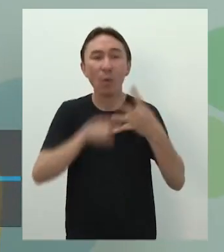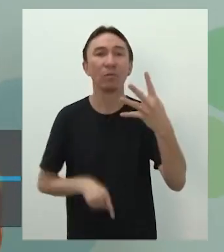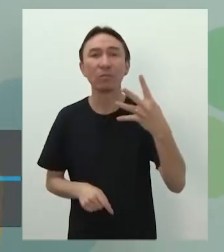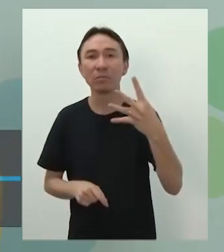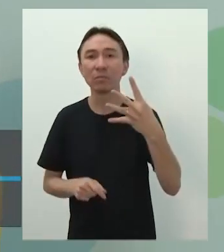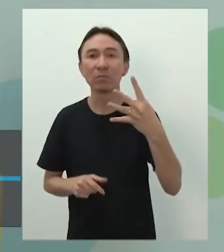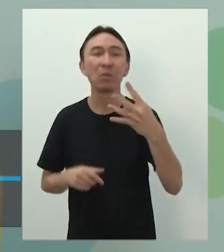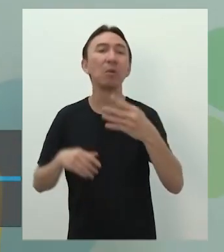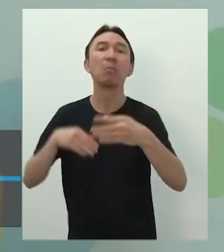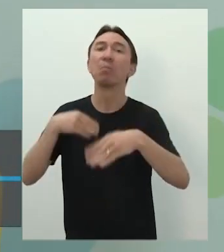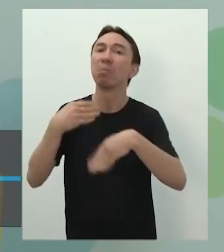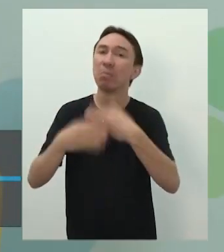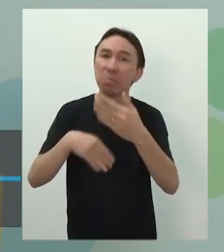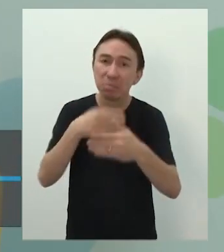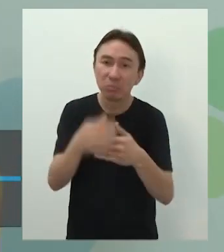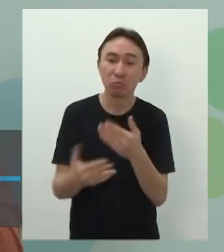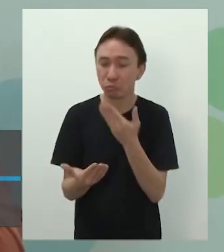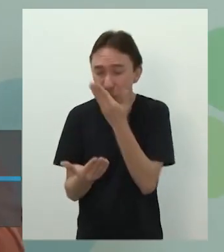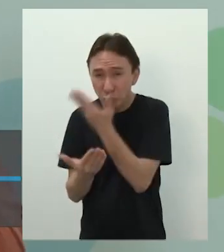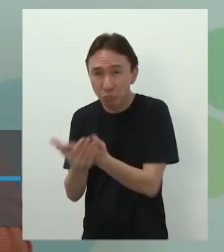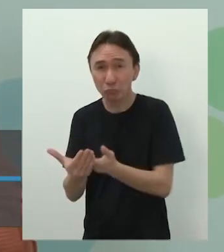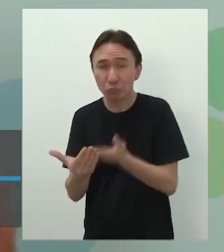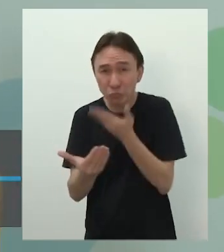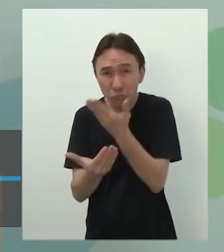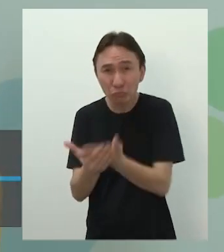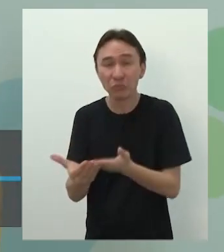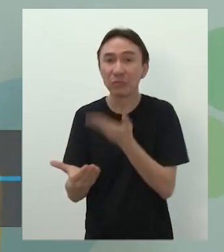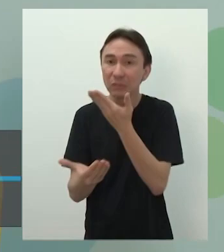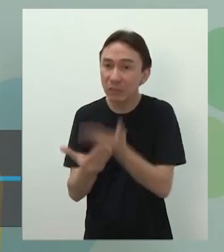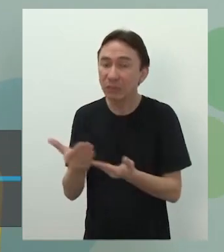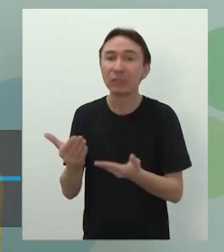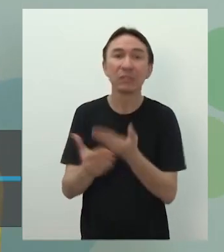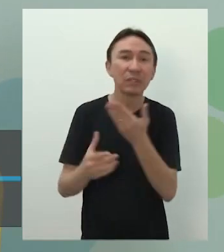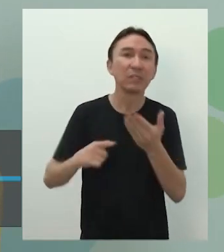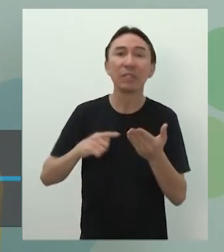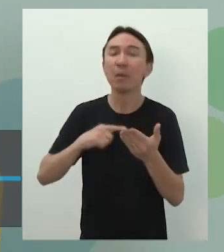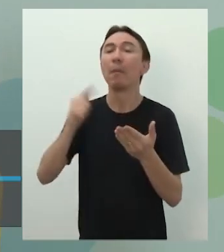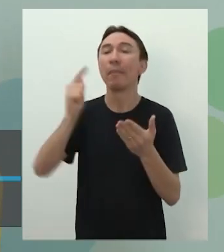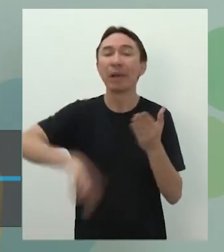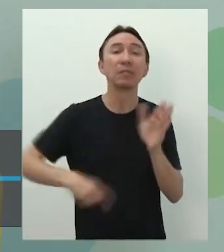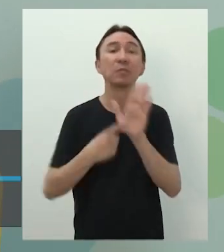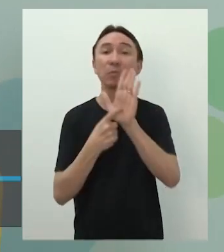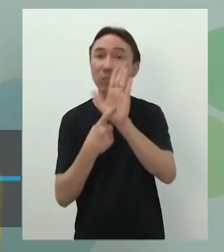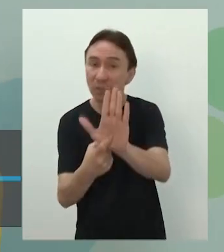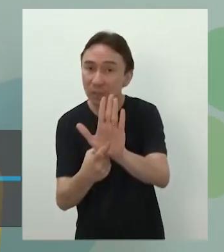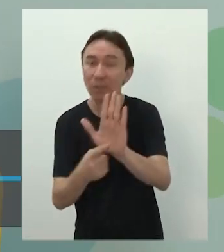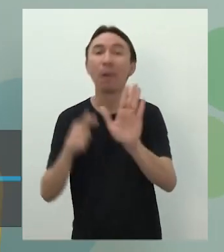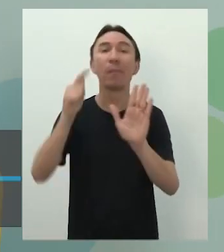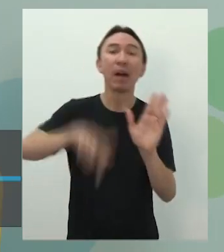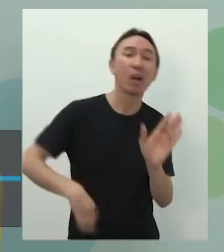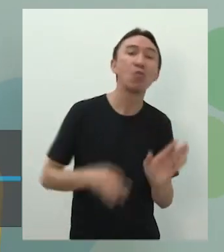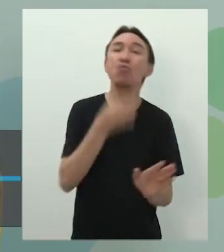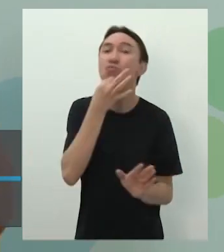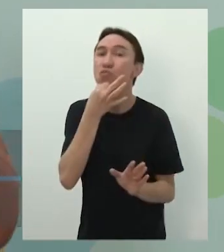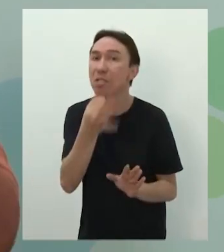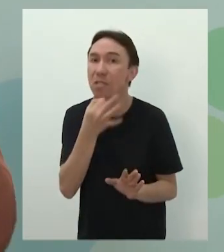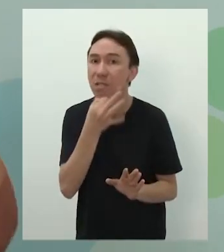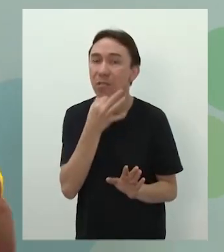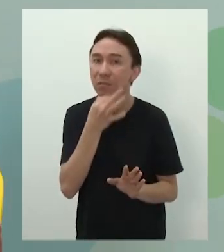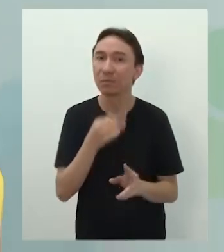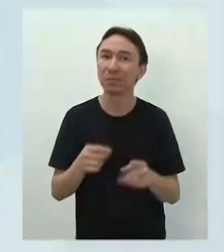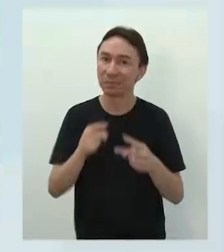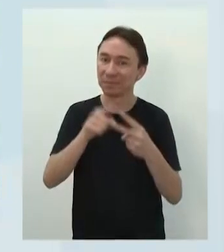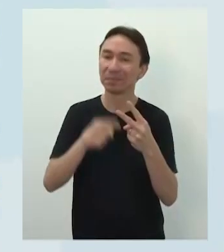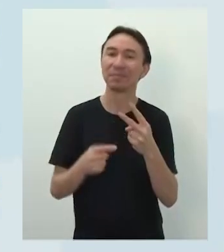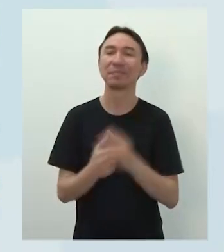houve vários estudos e aí a gente destrinchou o expositivo e argumentativo. Então, aluno, presta atenção aí. Vamos tentar